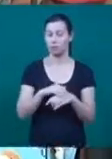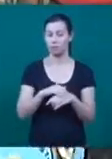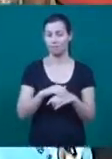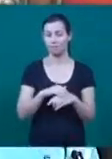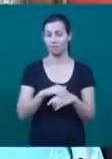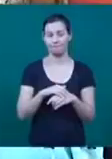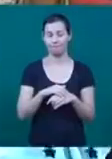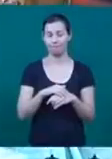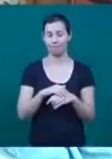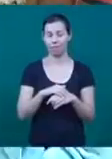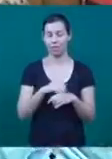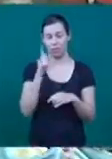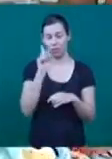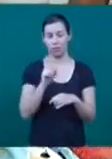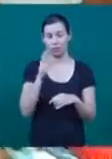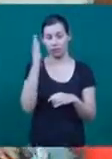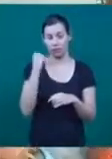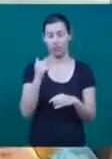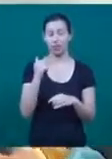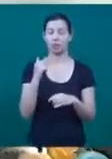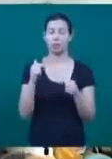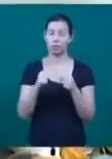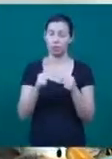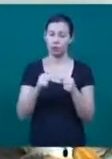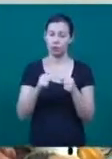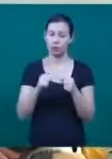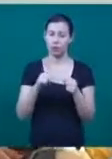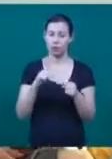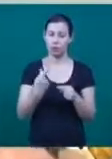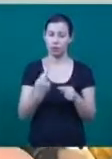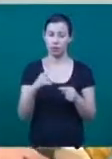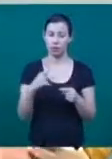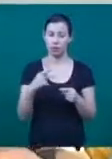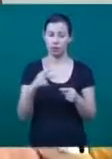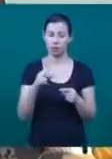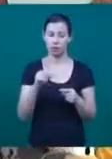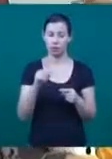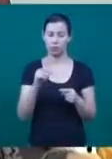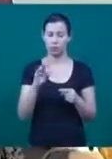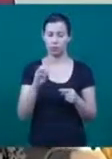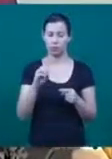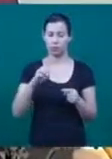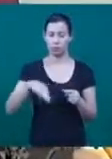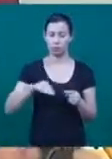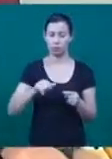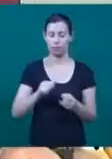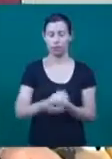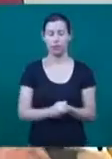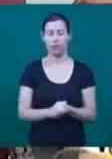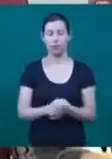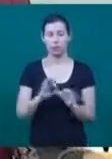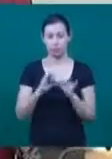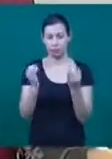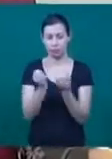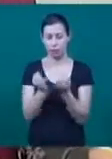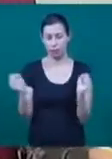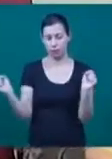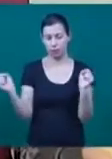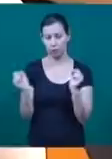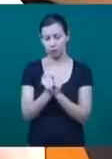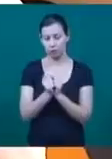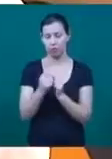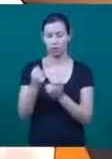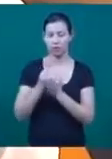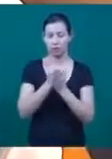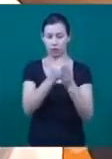sintomas de hipotonia. Independente de tudo isso, a família permanece unida e faz momentos de passeio e diversão com o